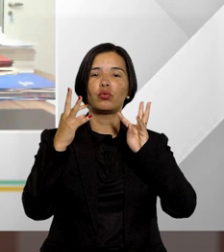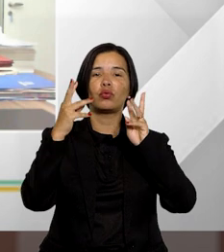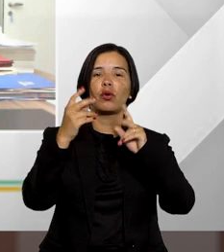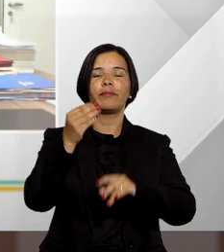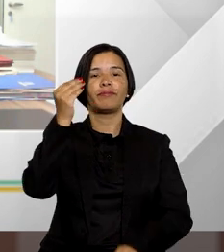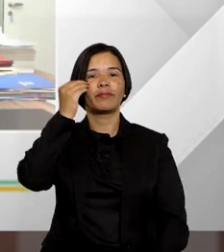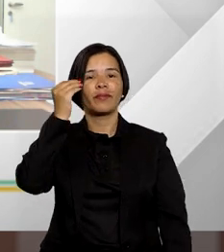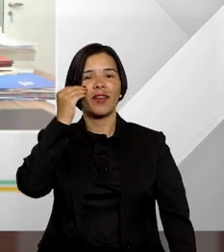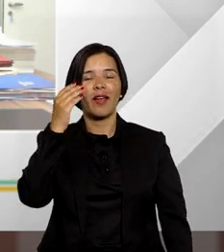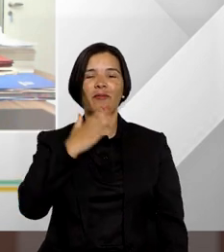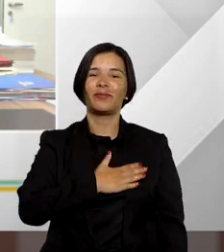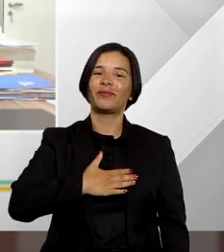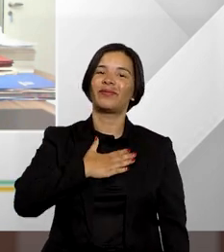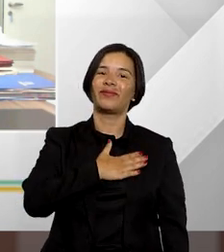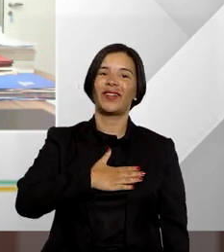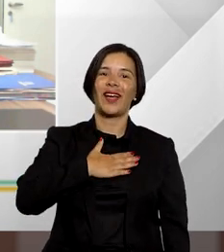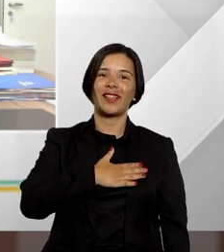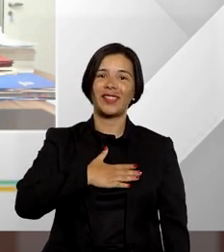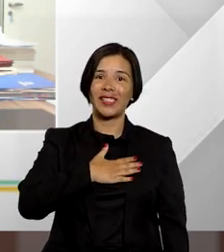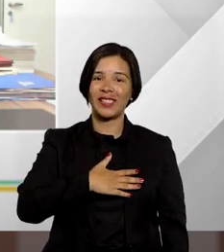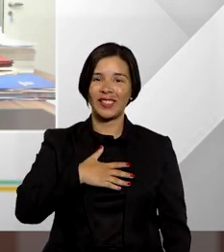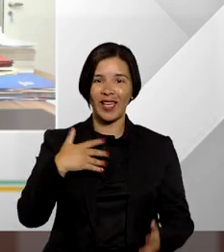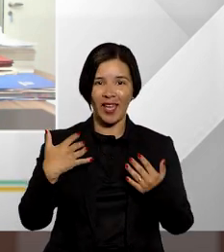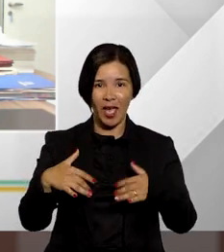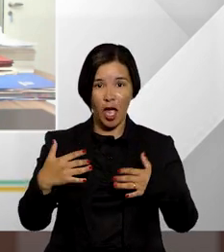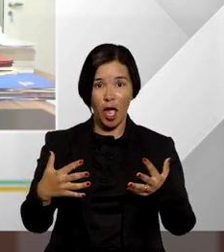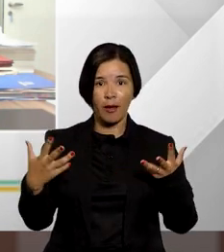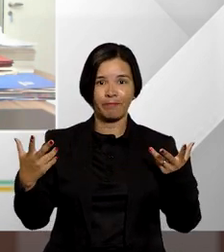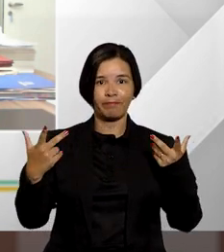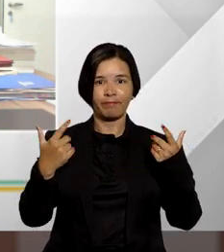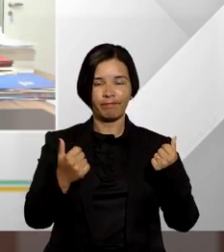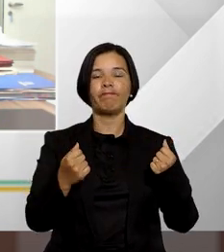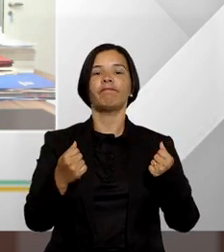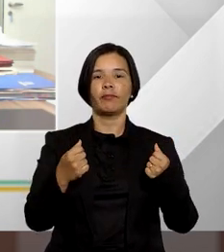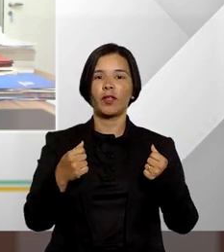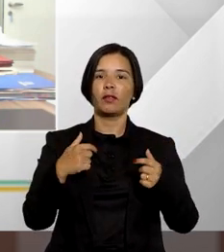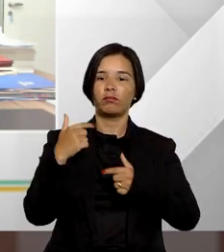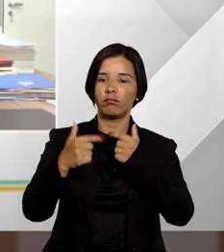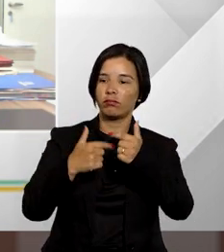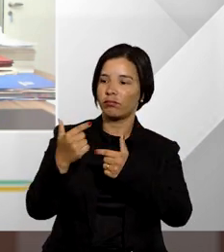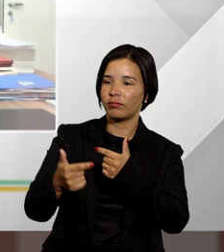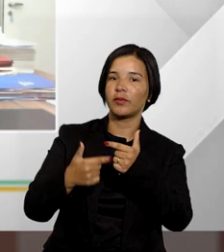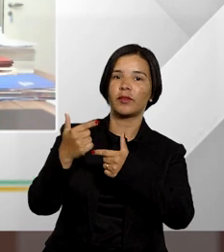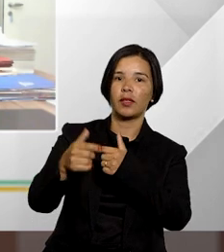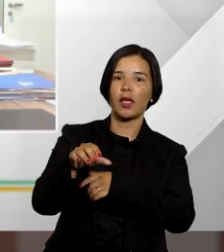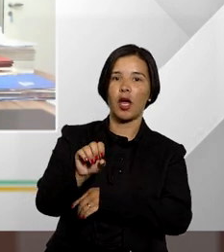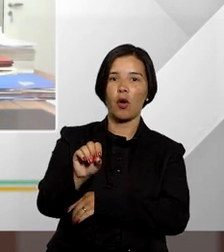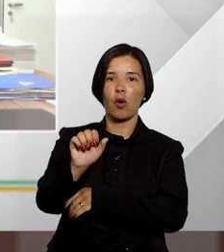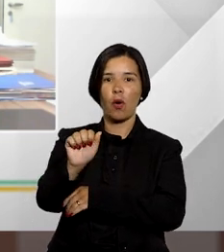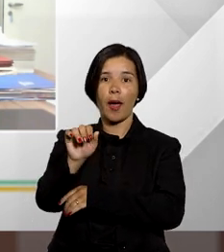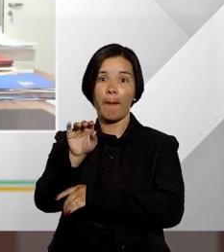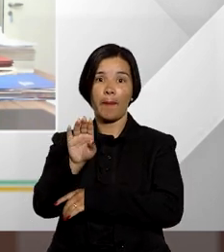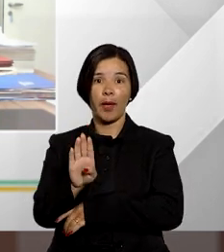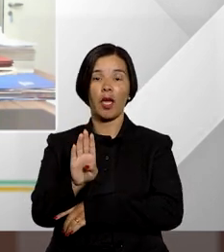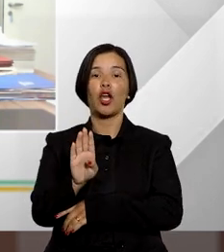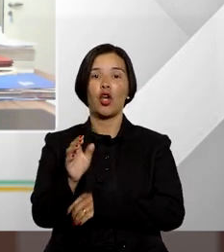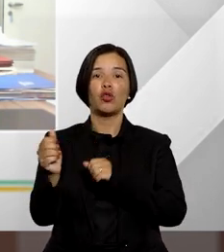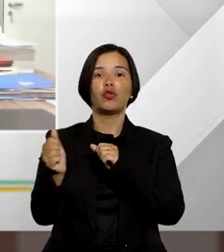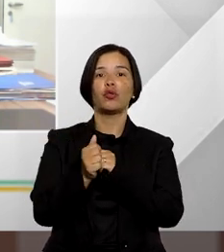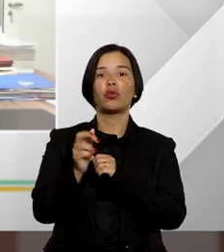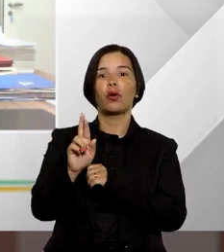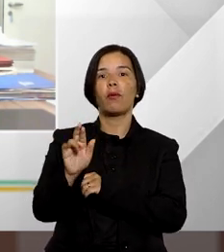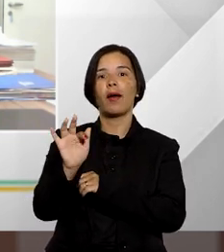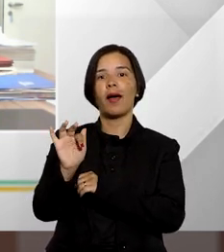fóruns a oportunidade que tenho que é uma honra tremenda ombrear esse trabalho que faço na ordem o nosso